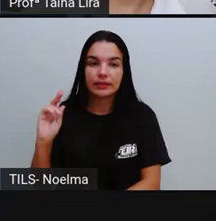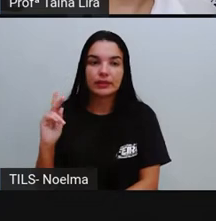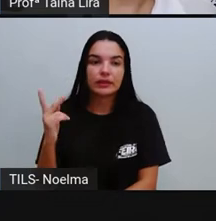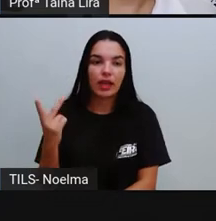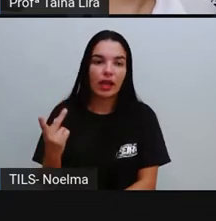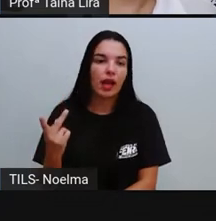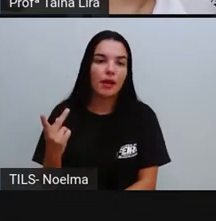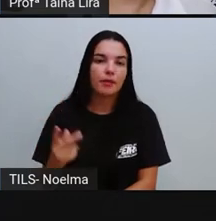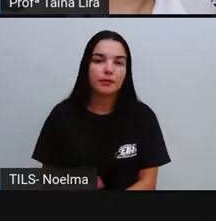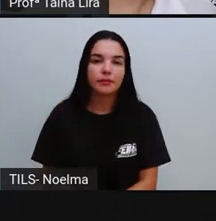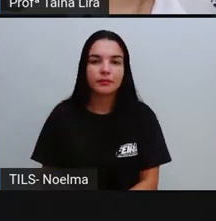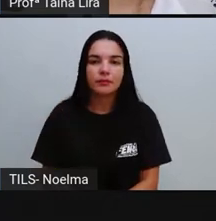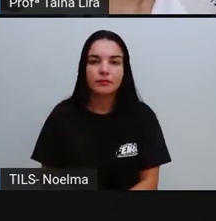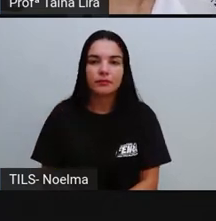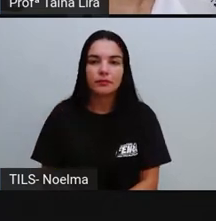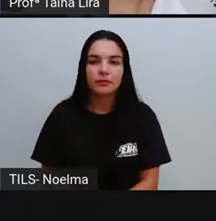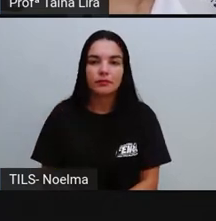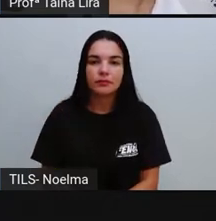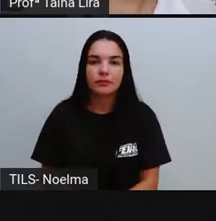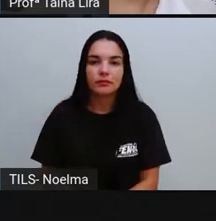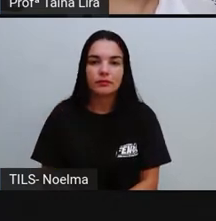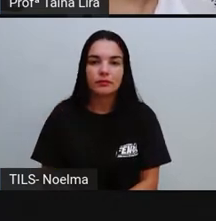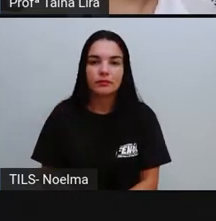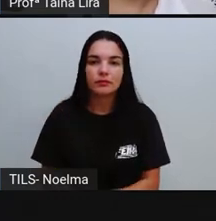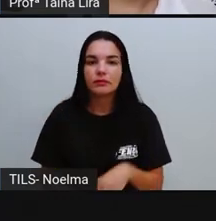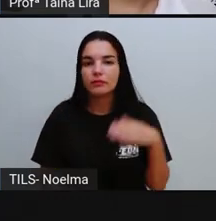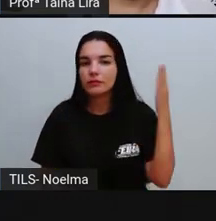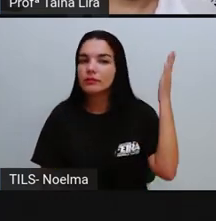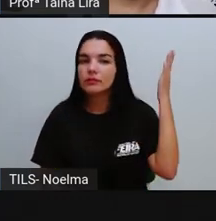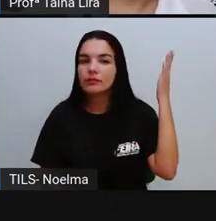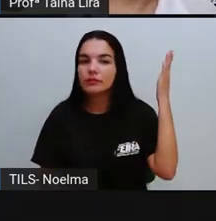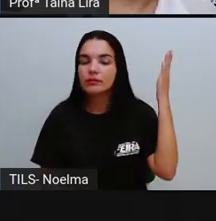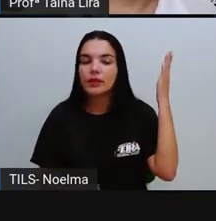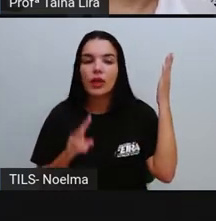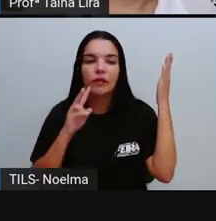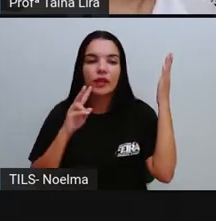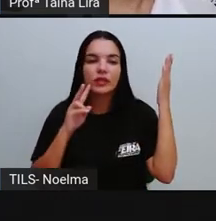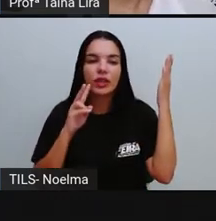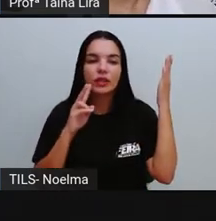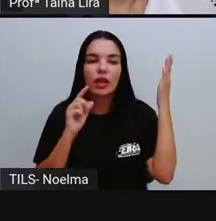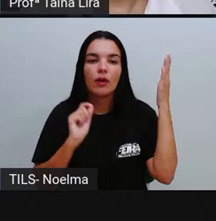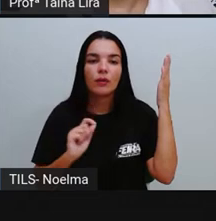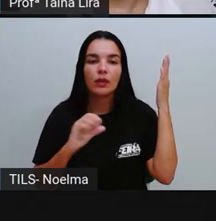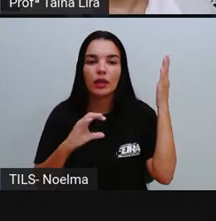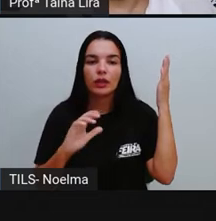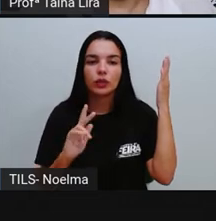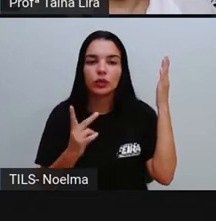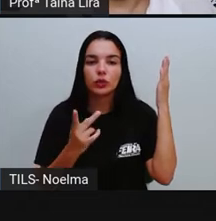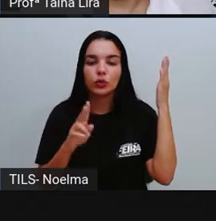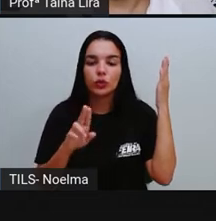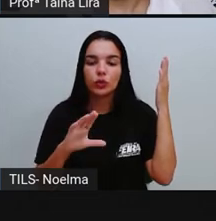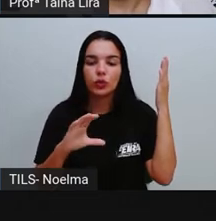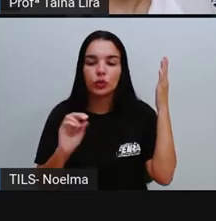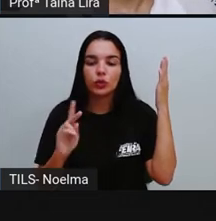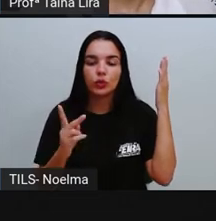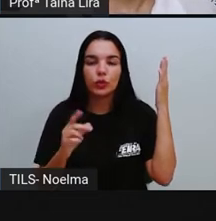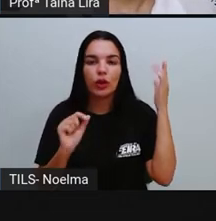dúvidas, Ó, Chuchu, Chuchu é com CH, Olha lá, Chuva,